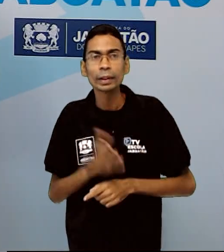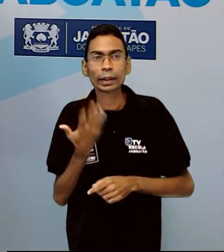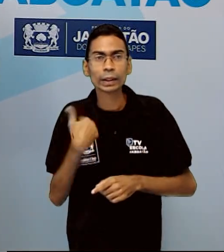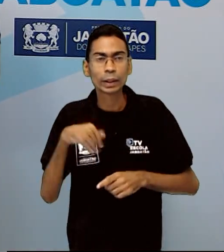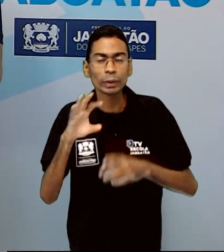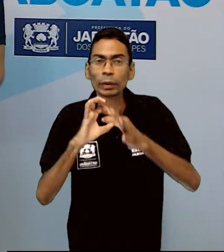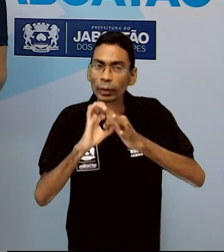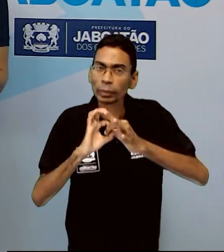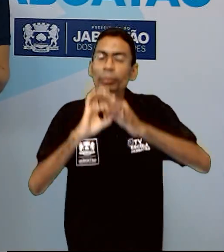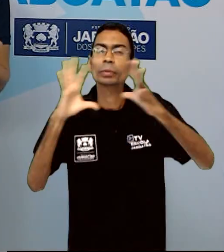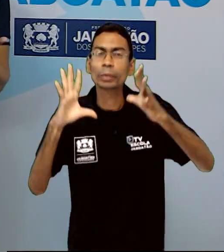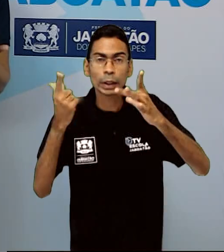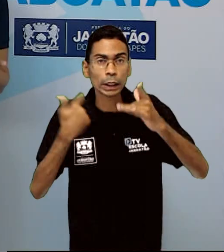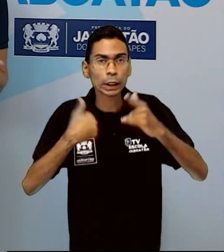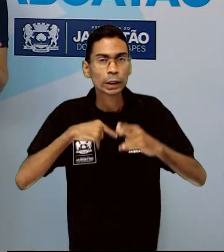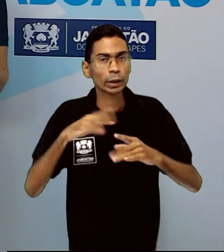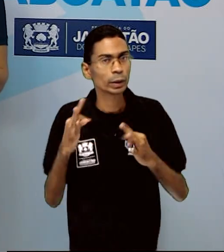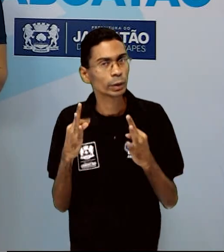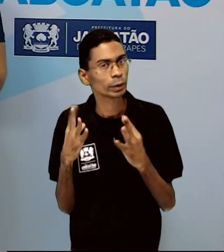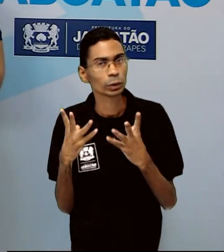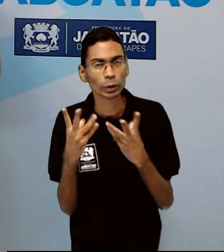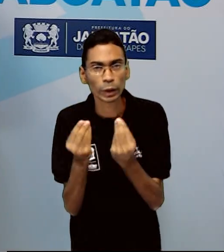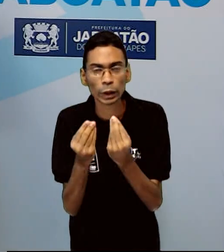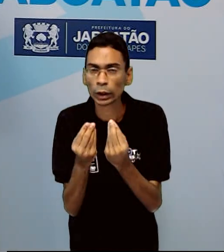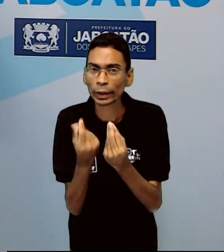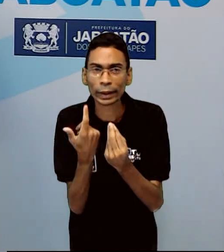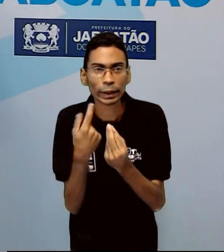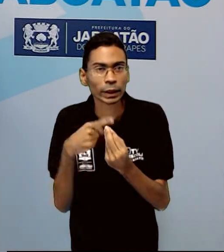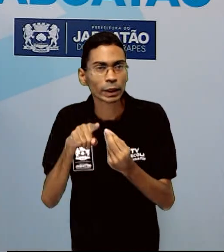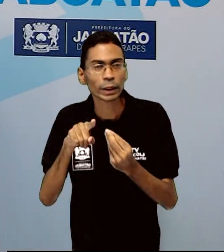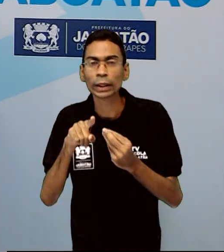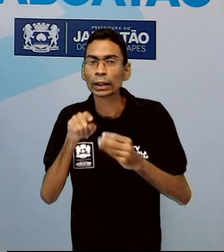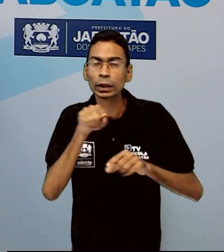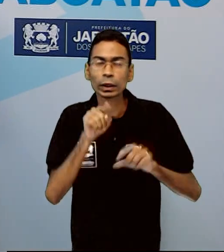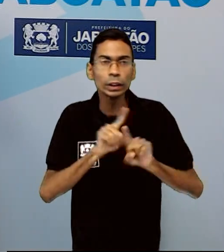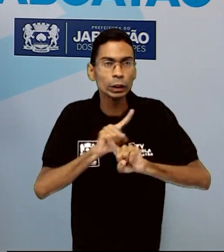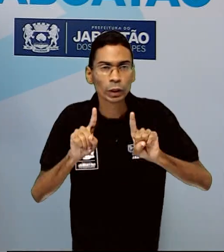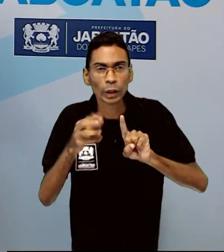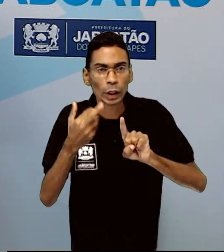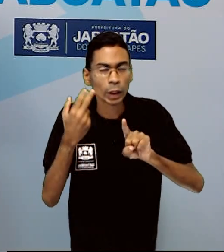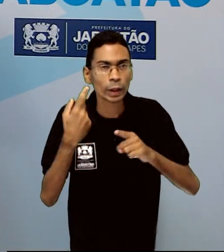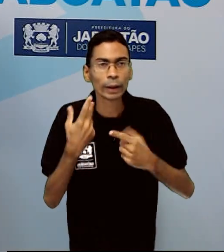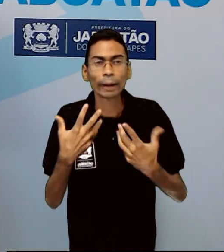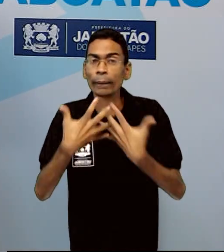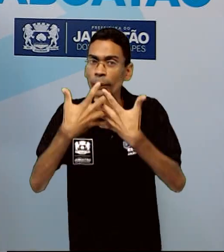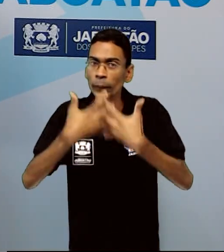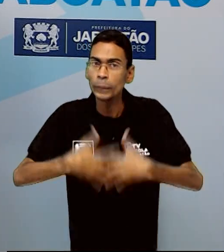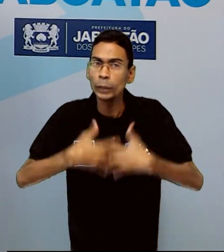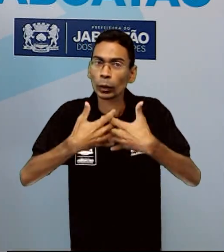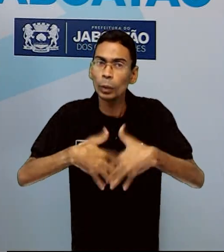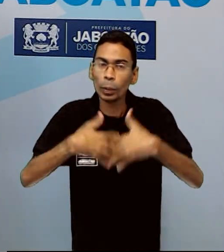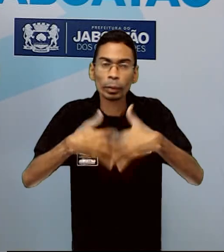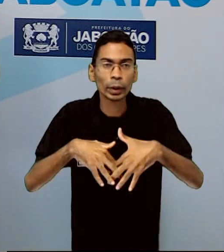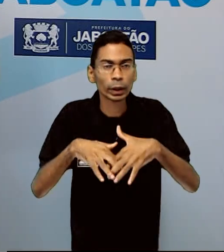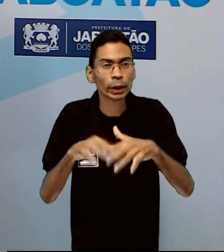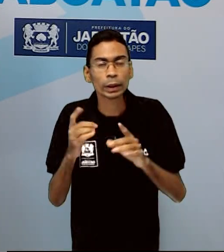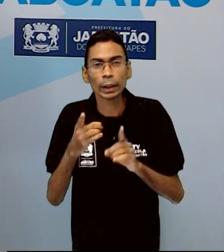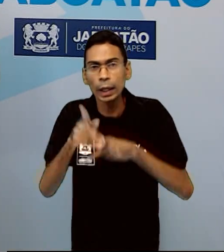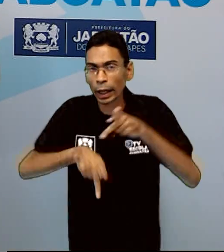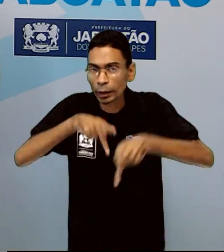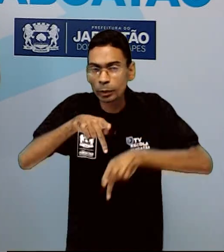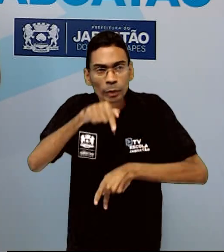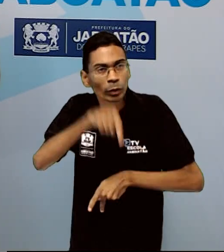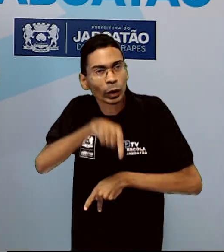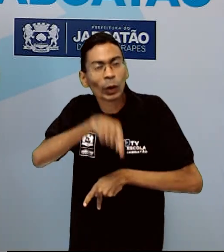fazer tudo aquilo que não prejudique o próximo. Ou seja, a partir dessa declaração, os